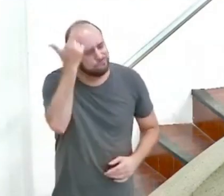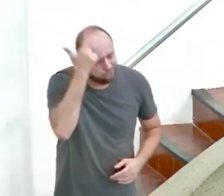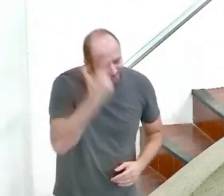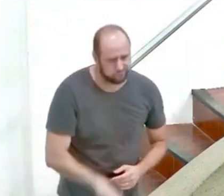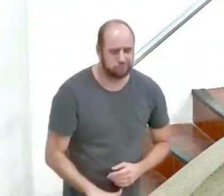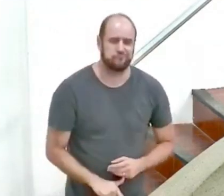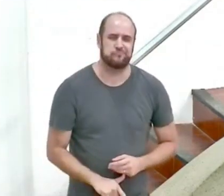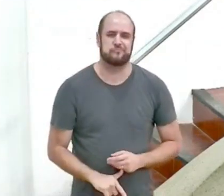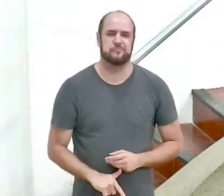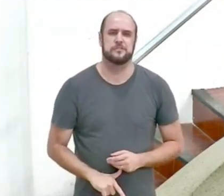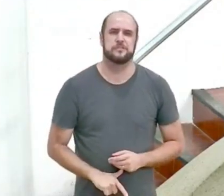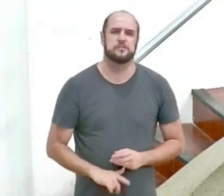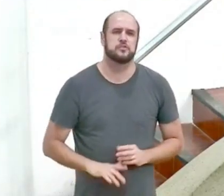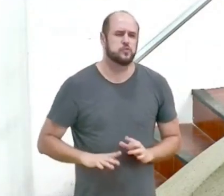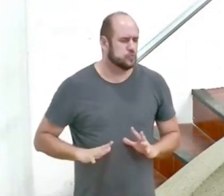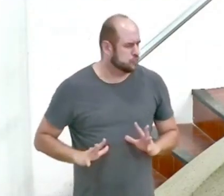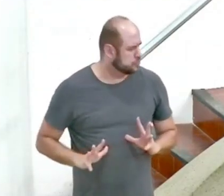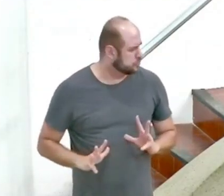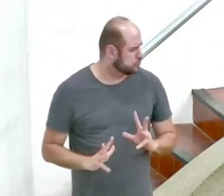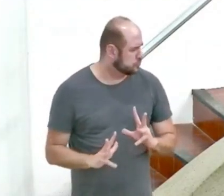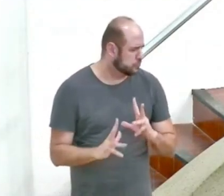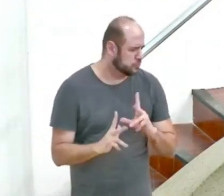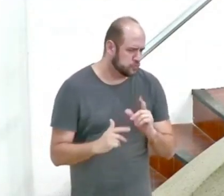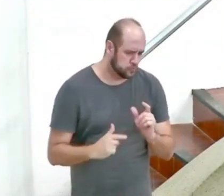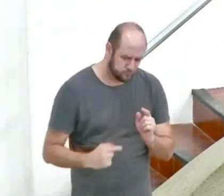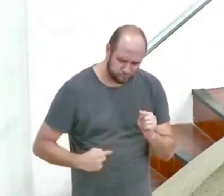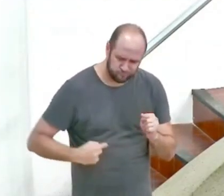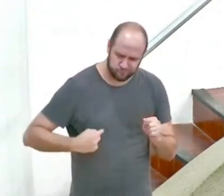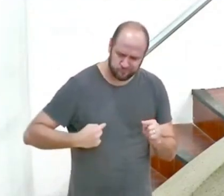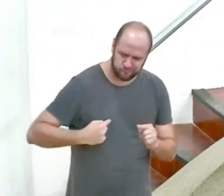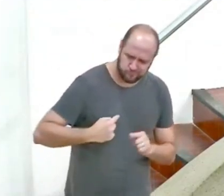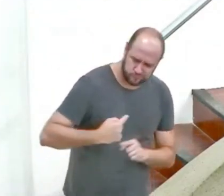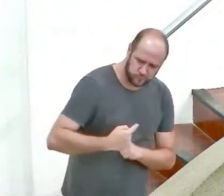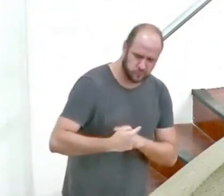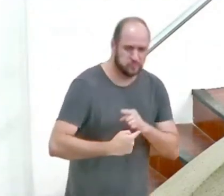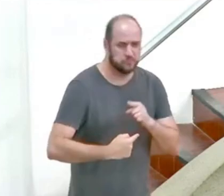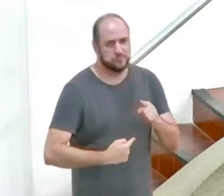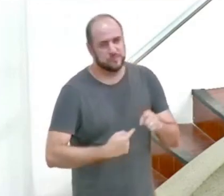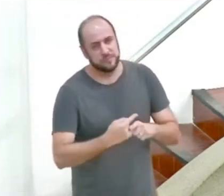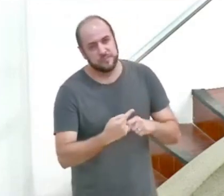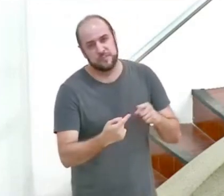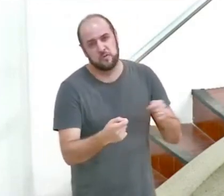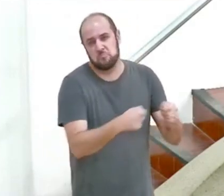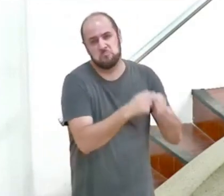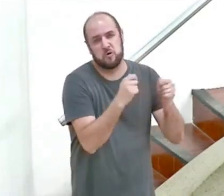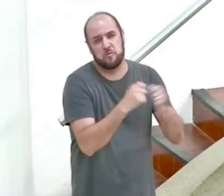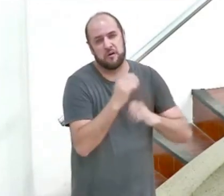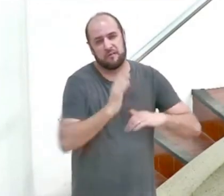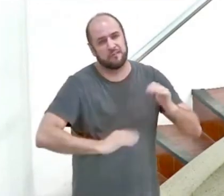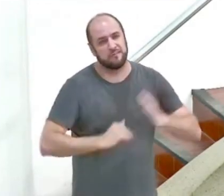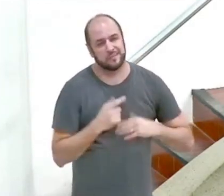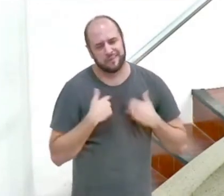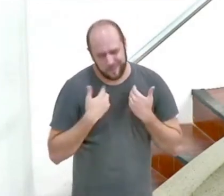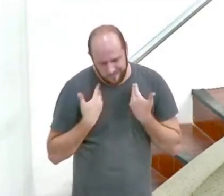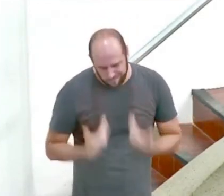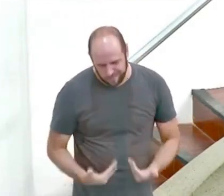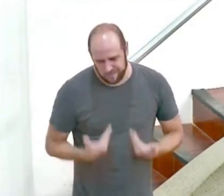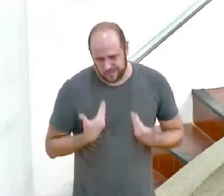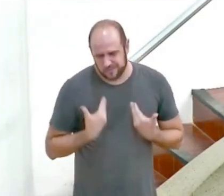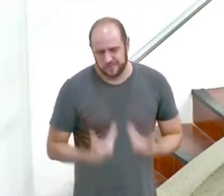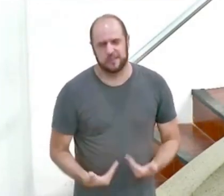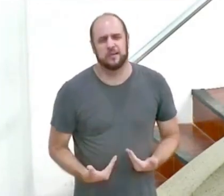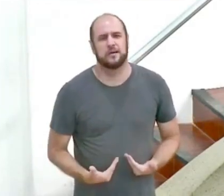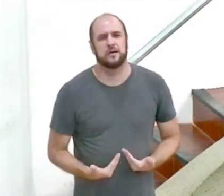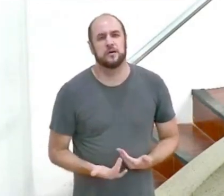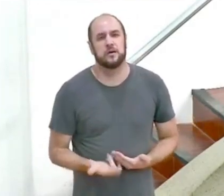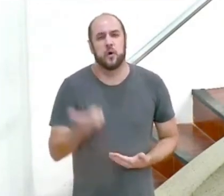de novo tudo que tudo que eu fiz até aqui foi inútil eu estou cansado de